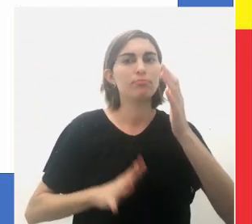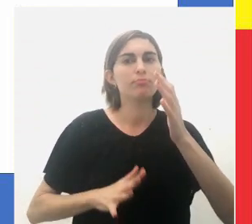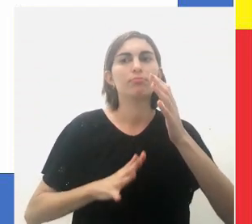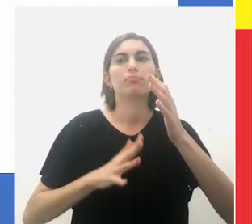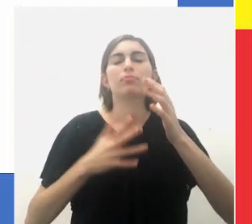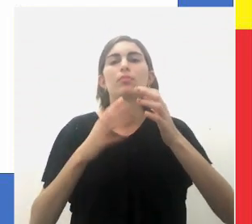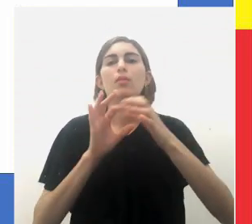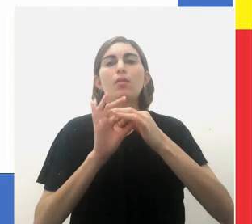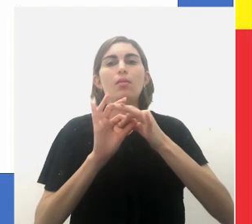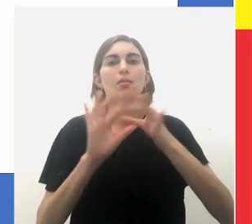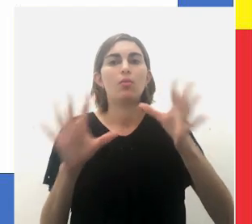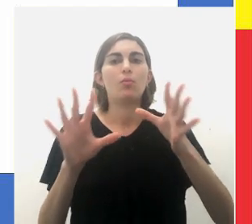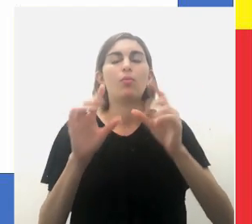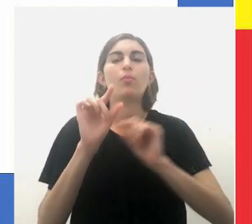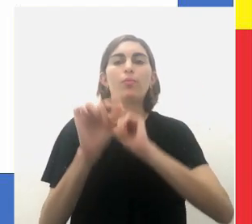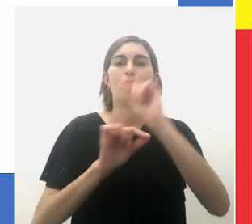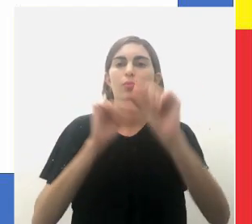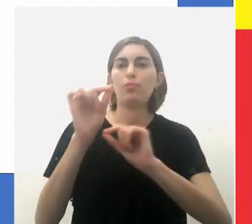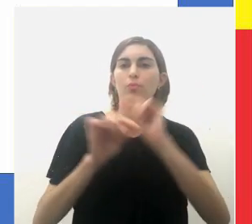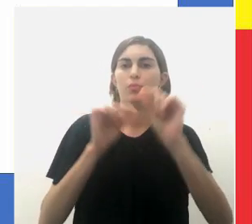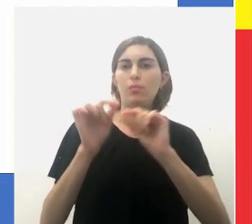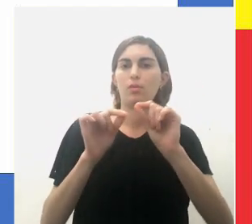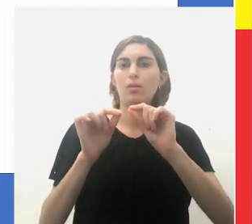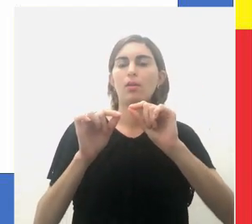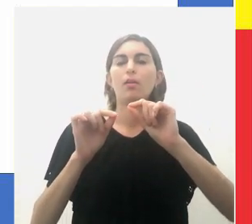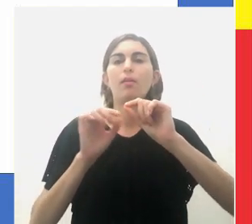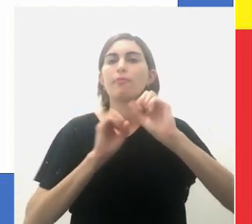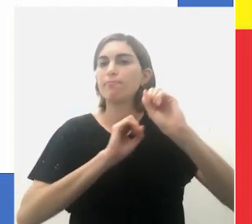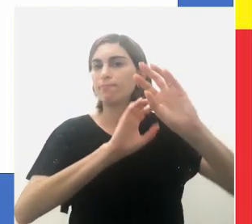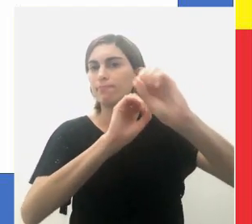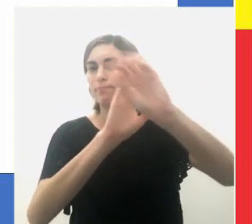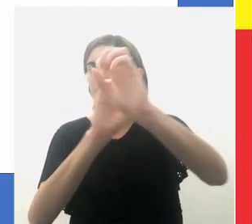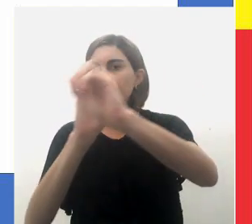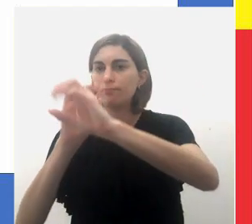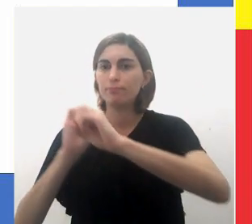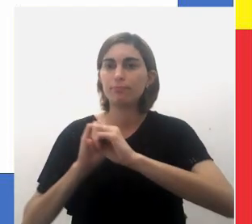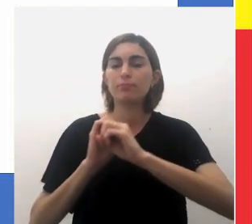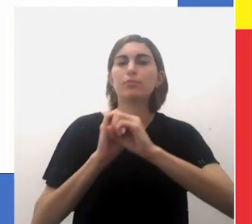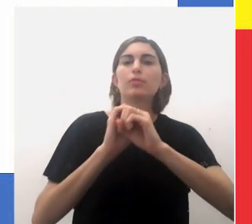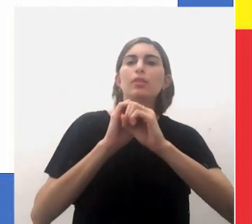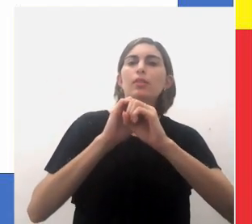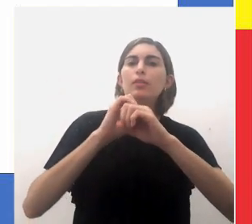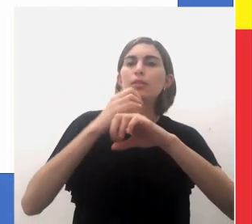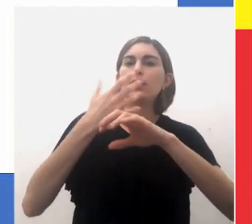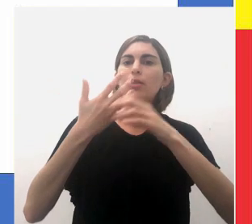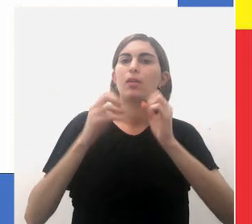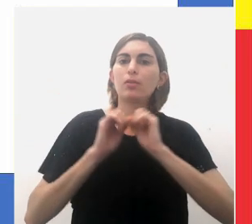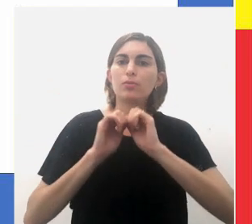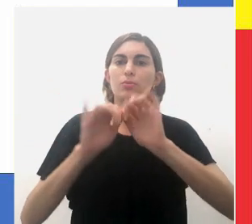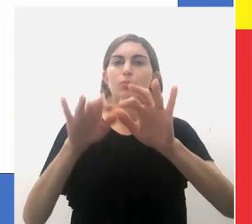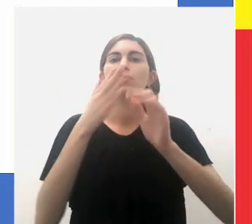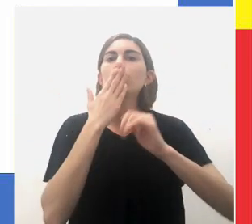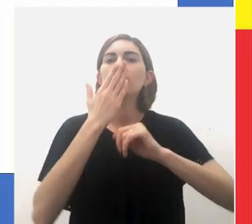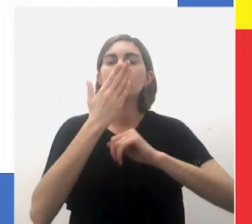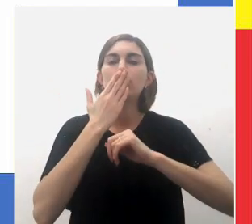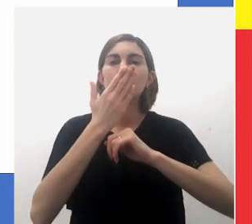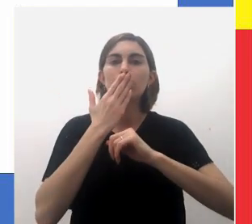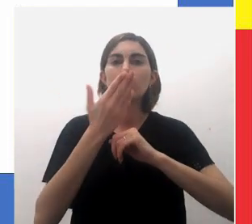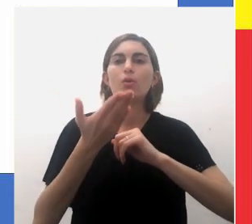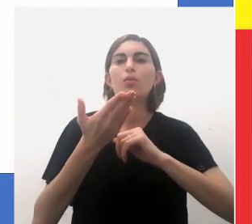de dispor sobre a catequese e civilização dos indígenas.